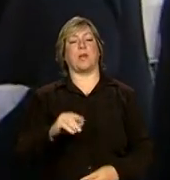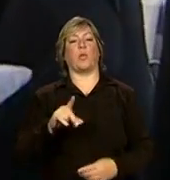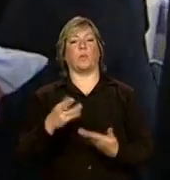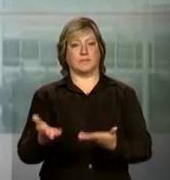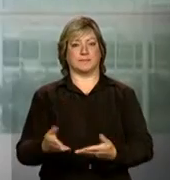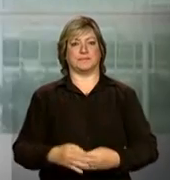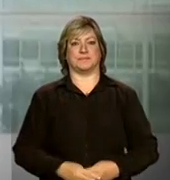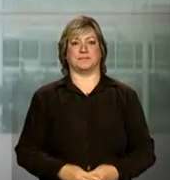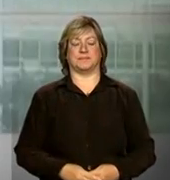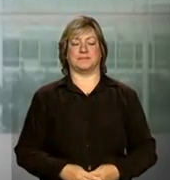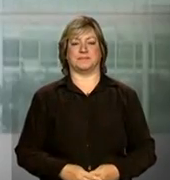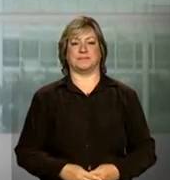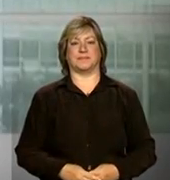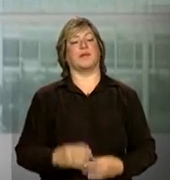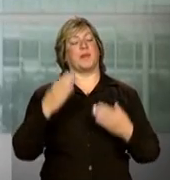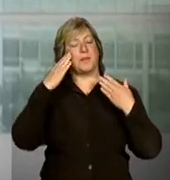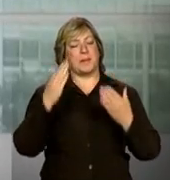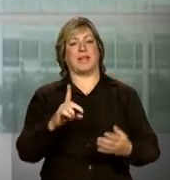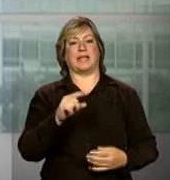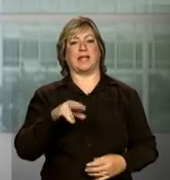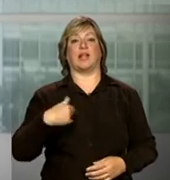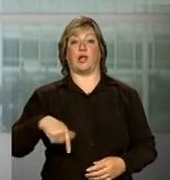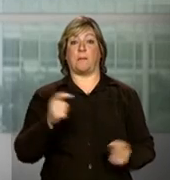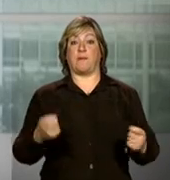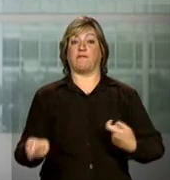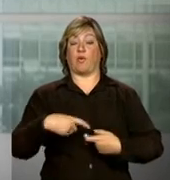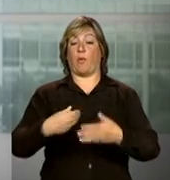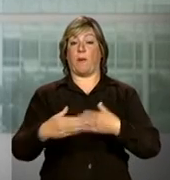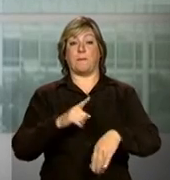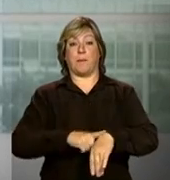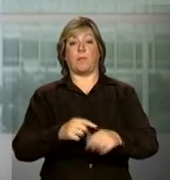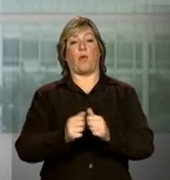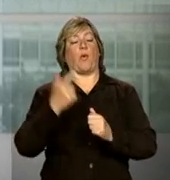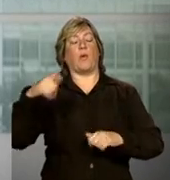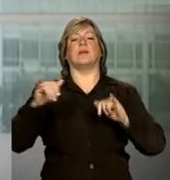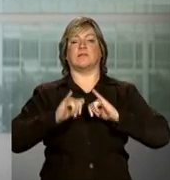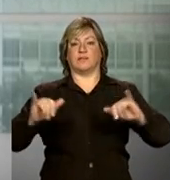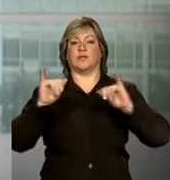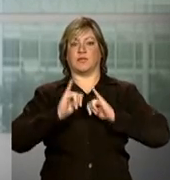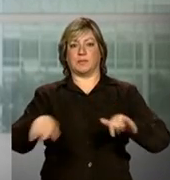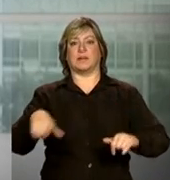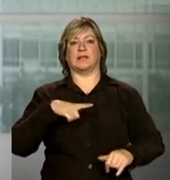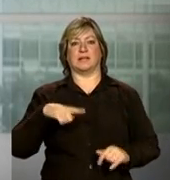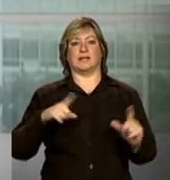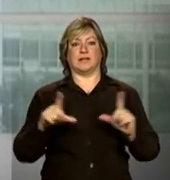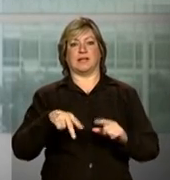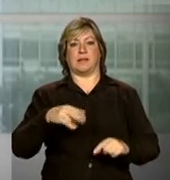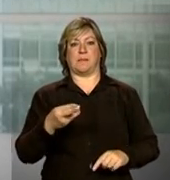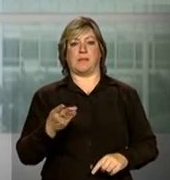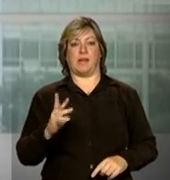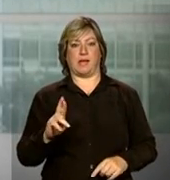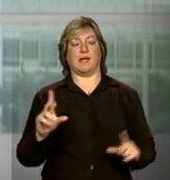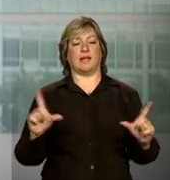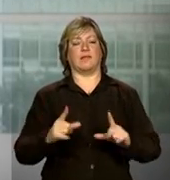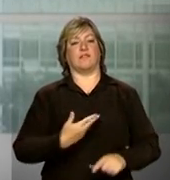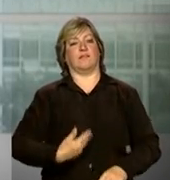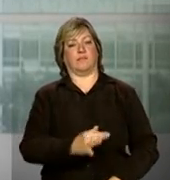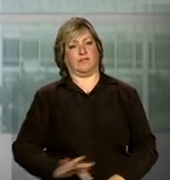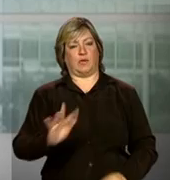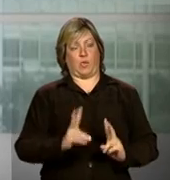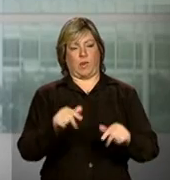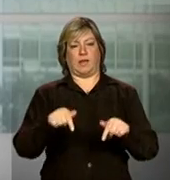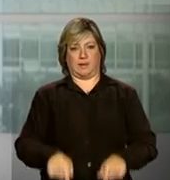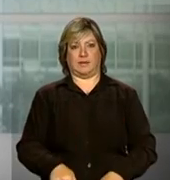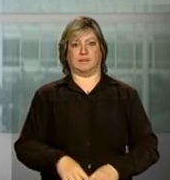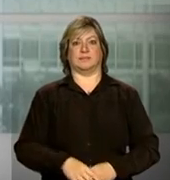Malu. Obrigada, Daniela. E nós podemos voltar a qualquer momento com outras informações. Continue na NBR, a TV